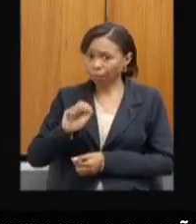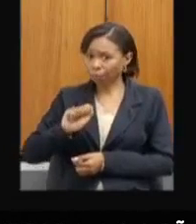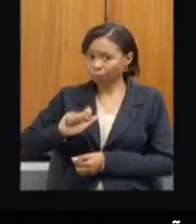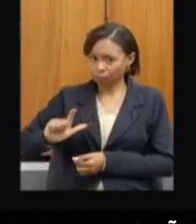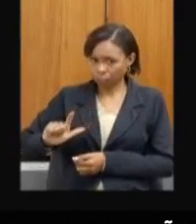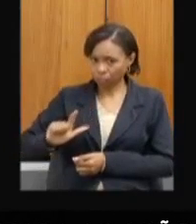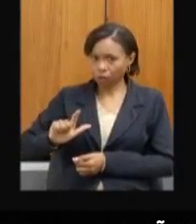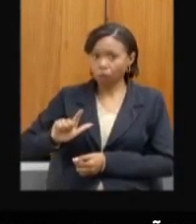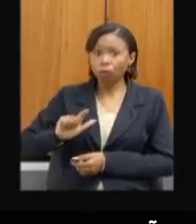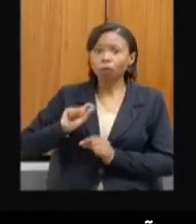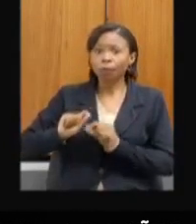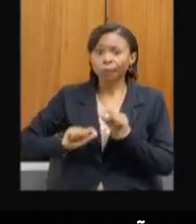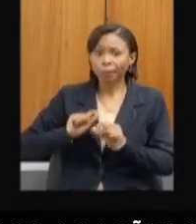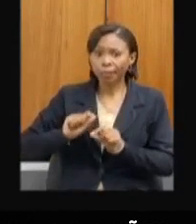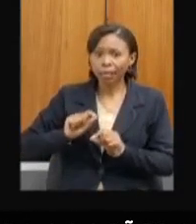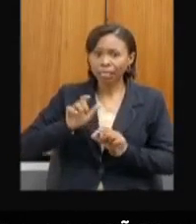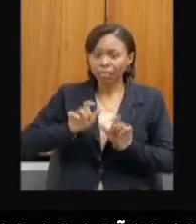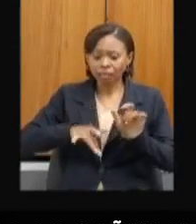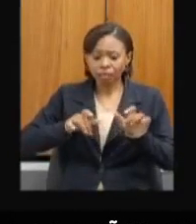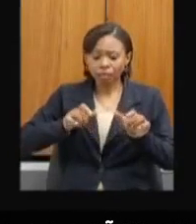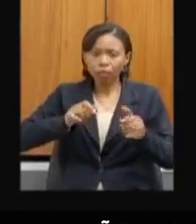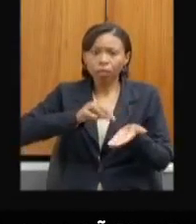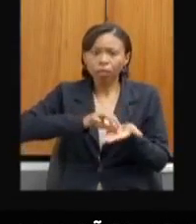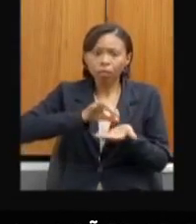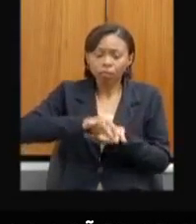indiscriminada de eucaliptos,